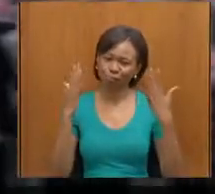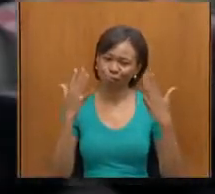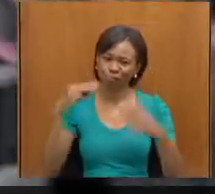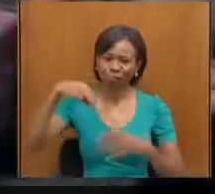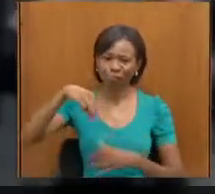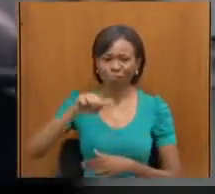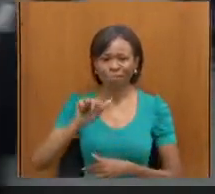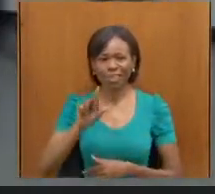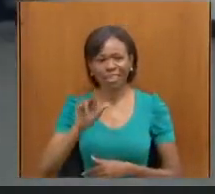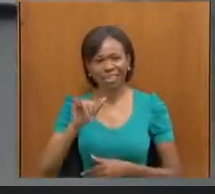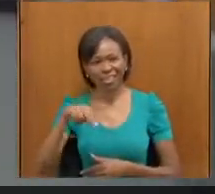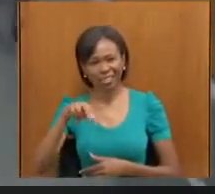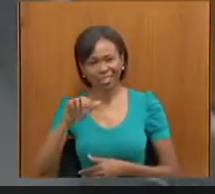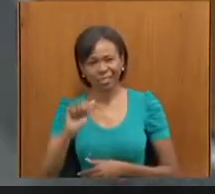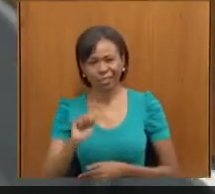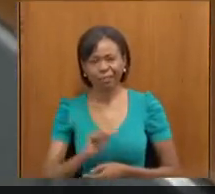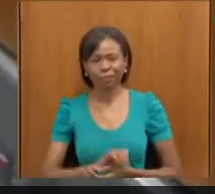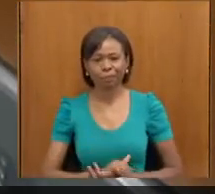Marina.